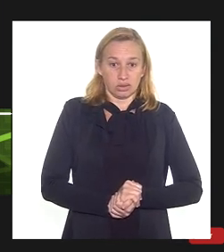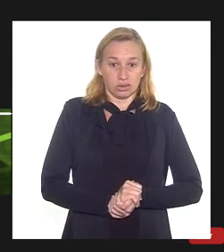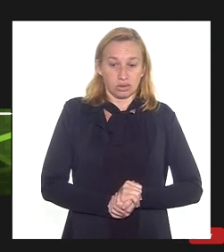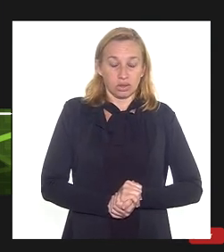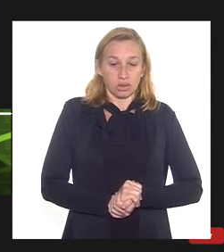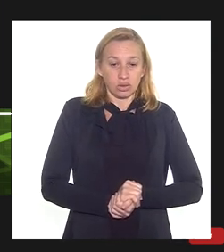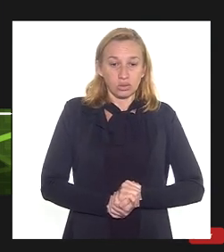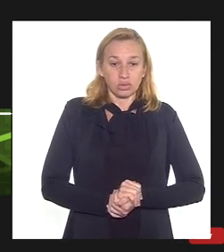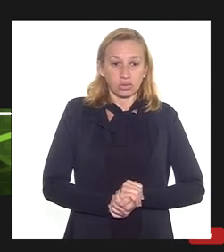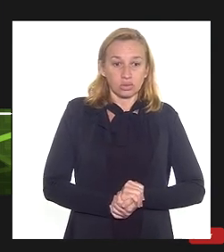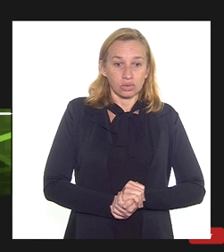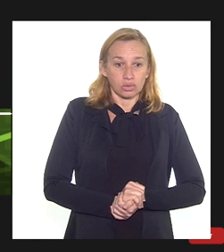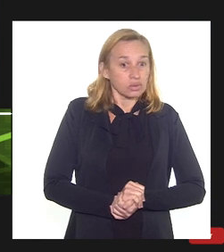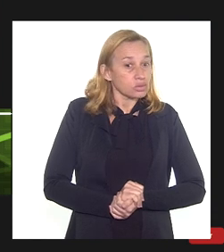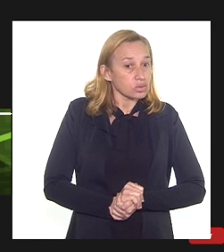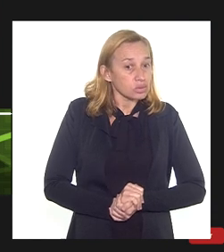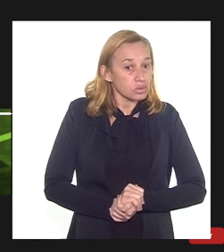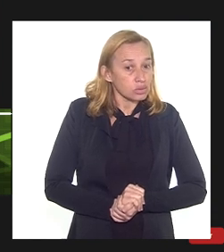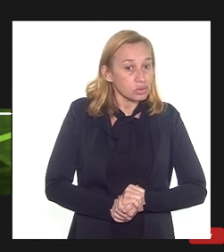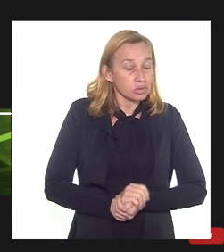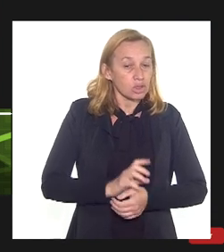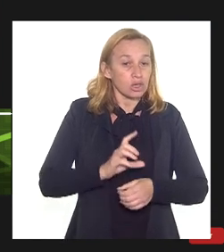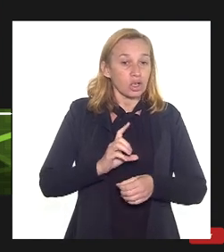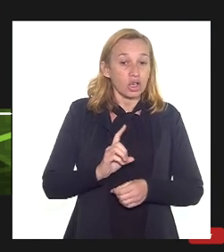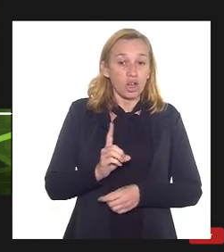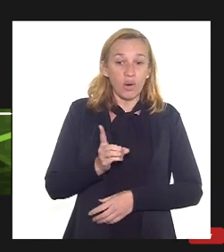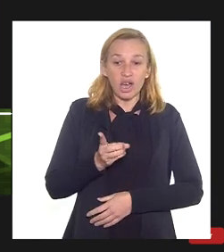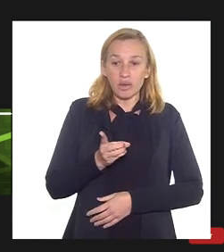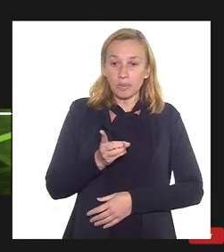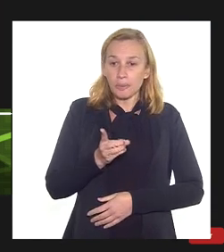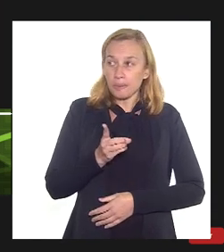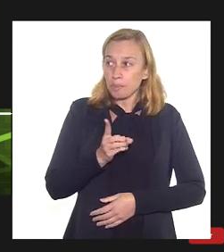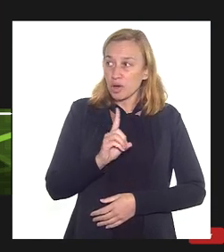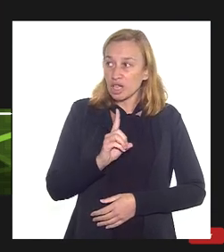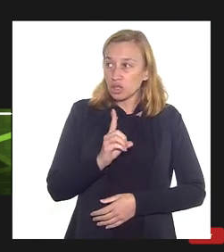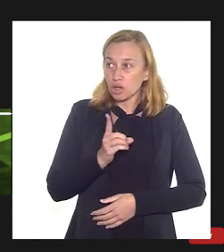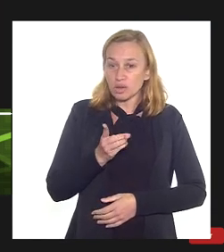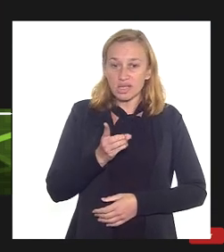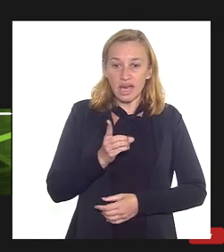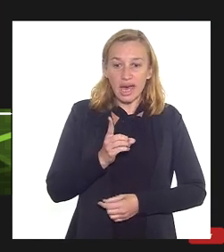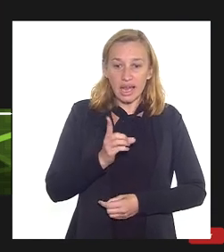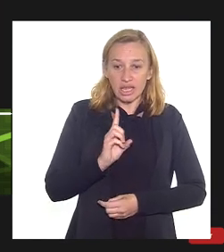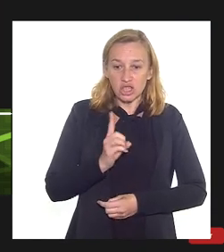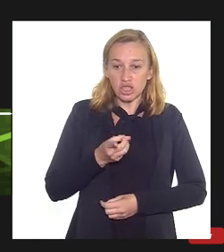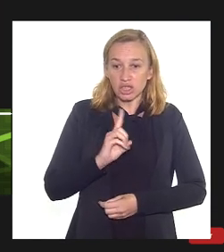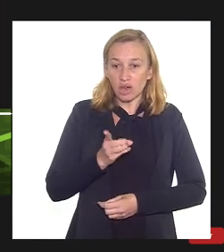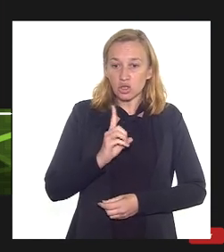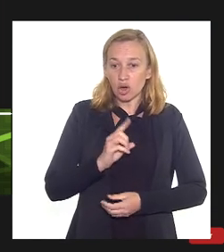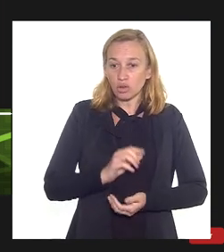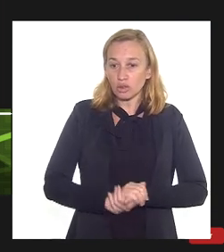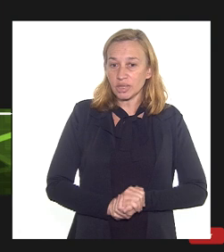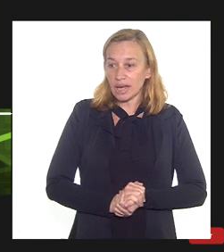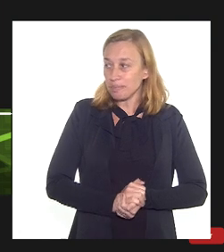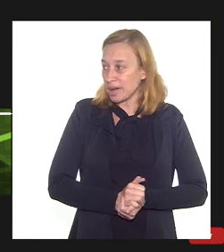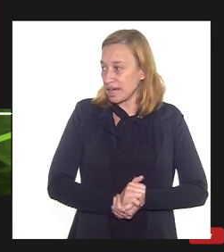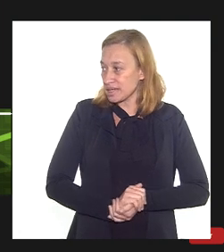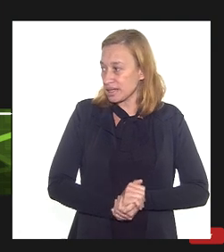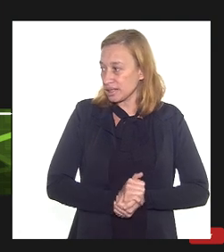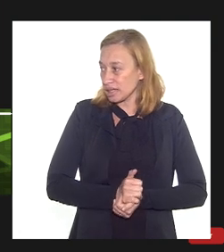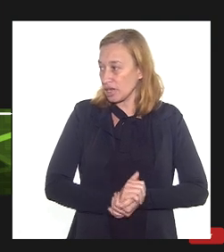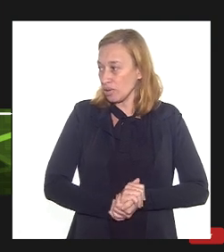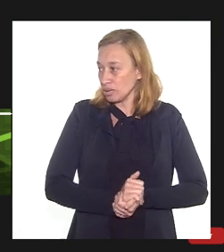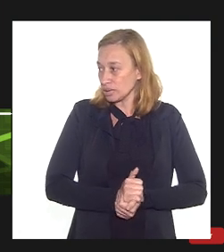ao barril ao dólar evidentemente você tem uma uma uma